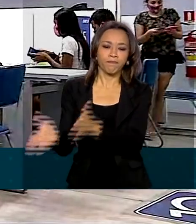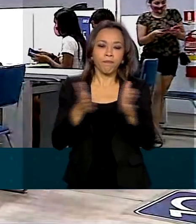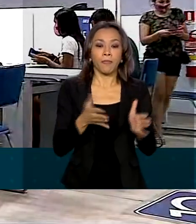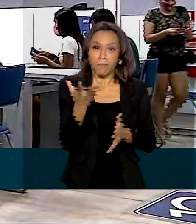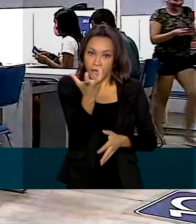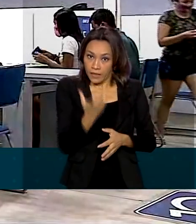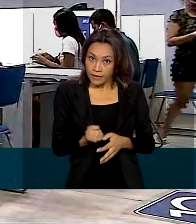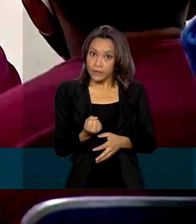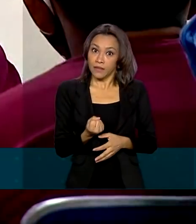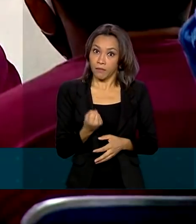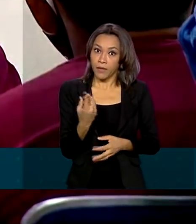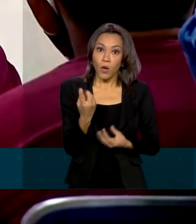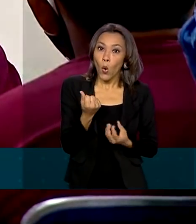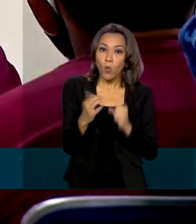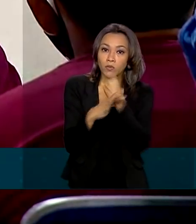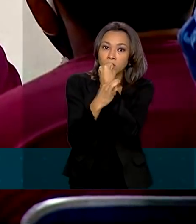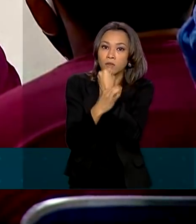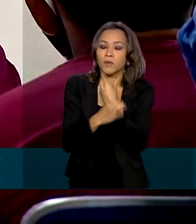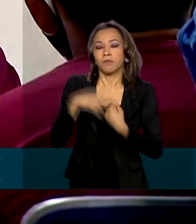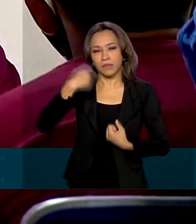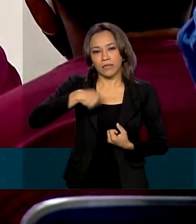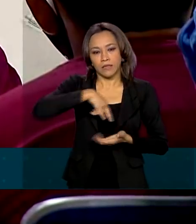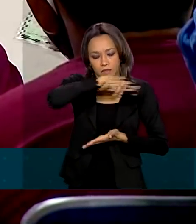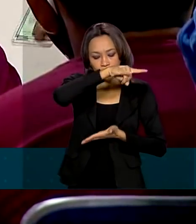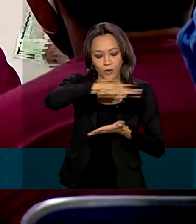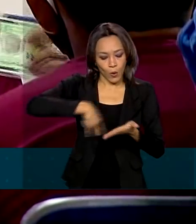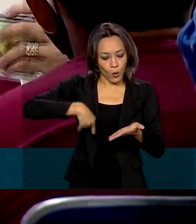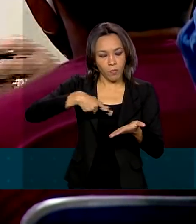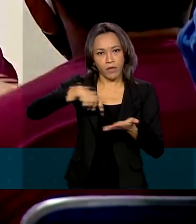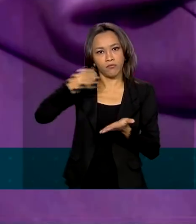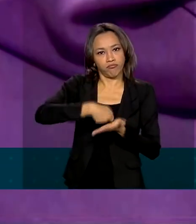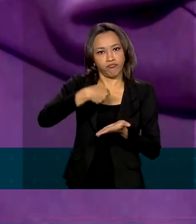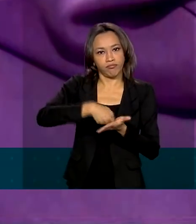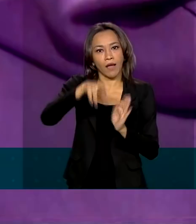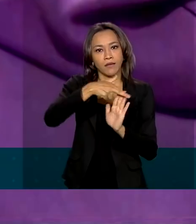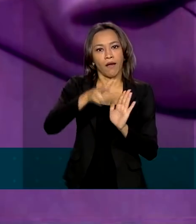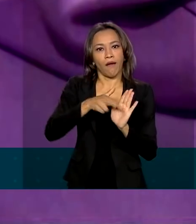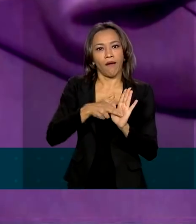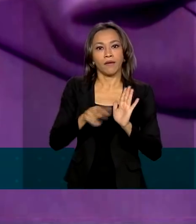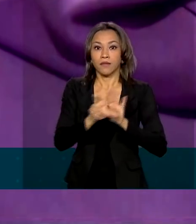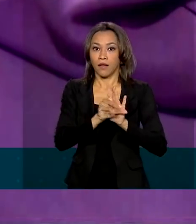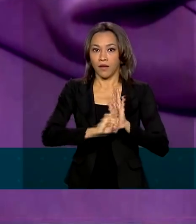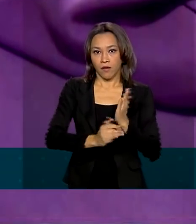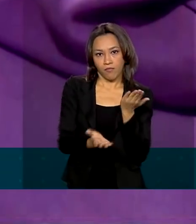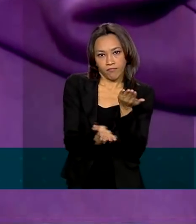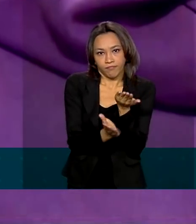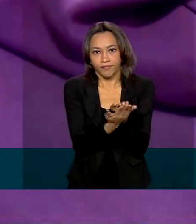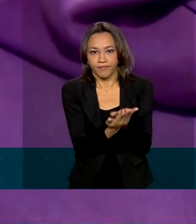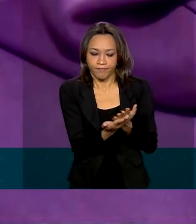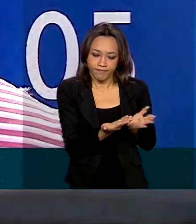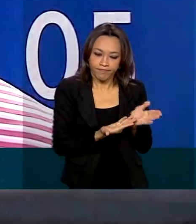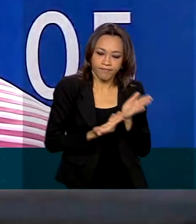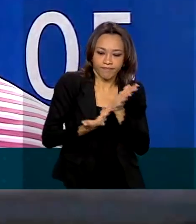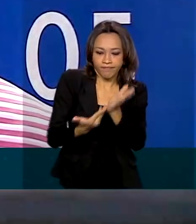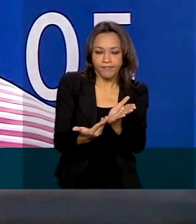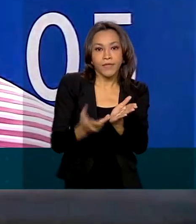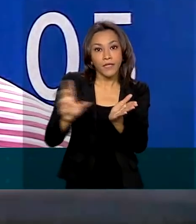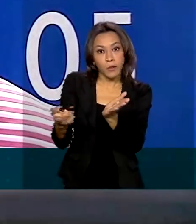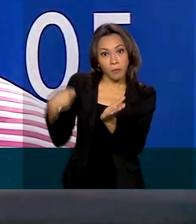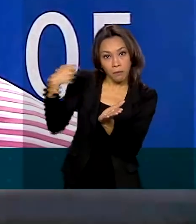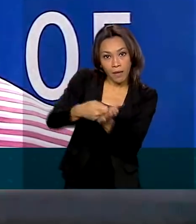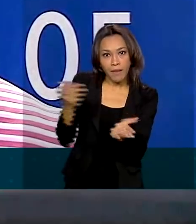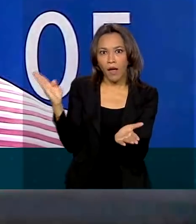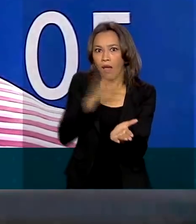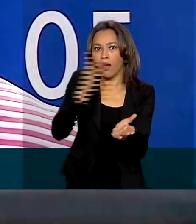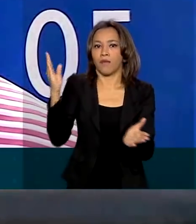do DPVAT, é necessário apresentar a documentação exigida por lei. E o pagamento, segundo a Caixa, será mais